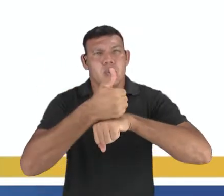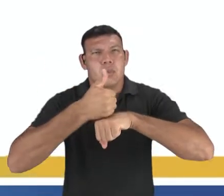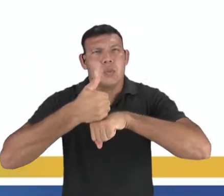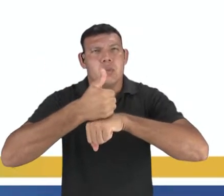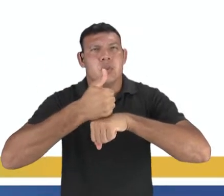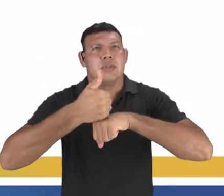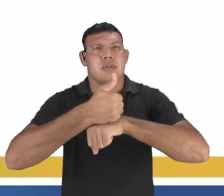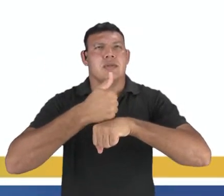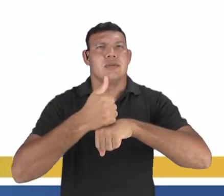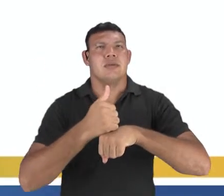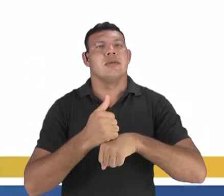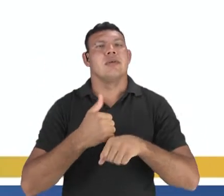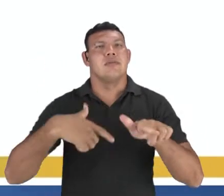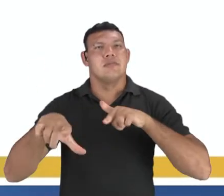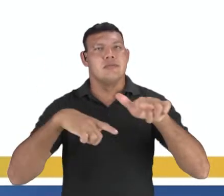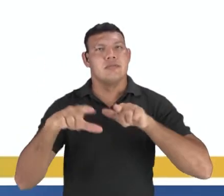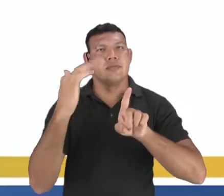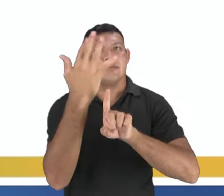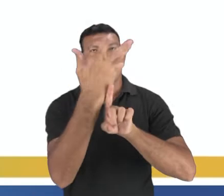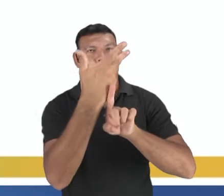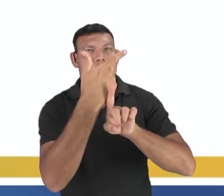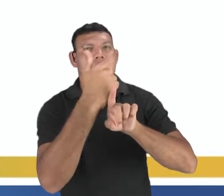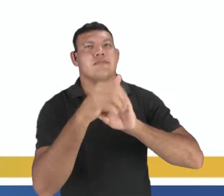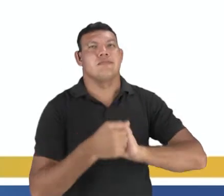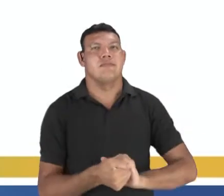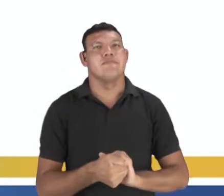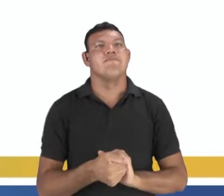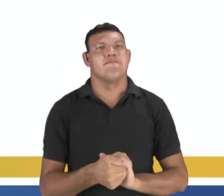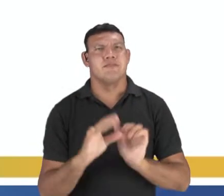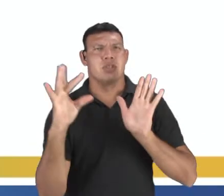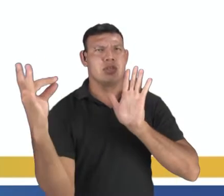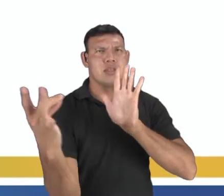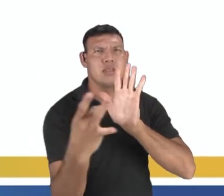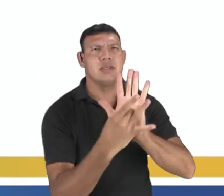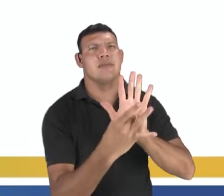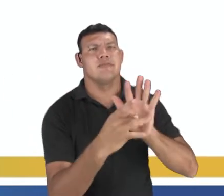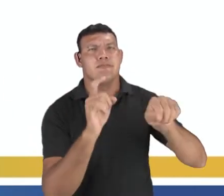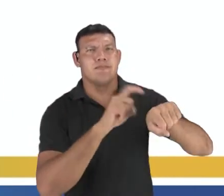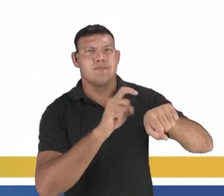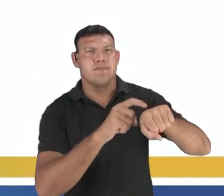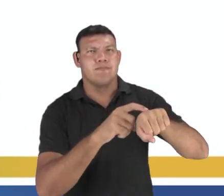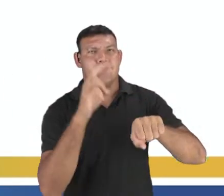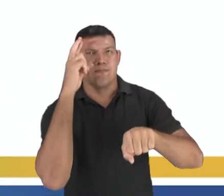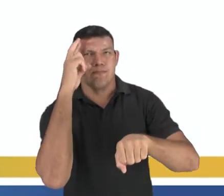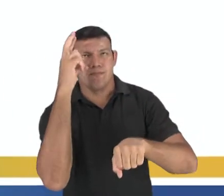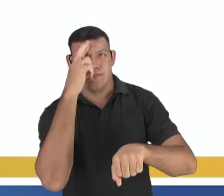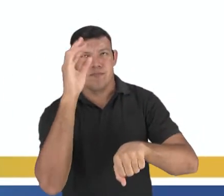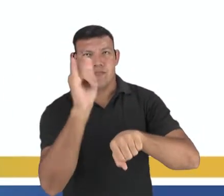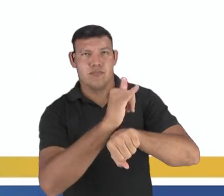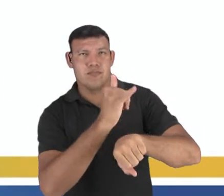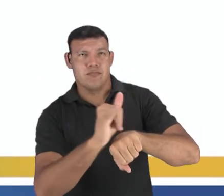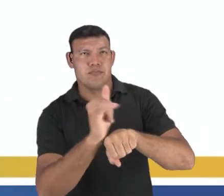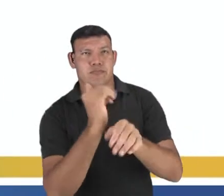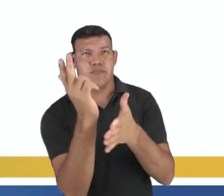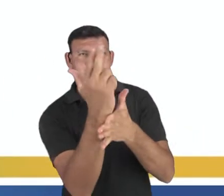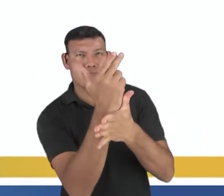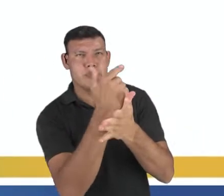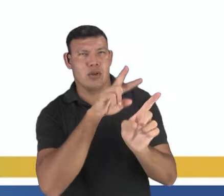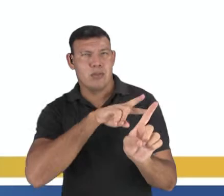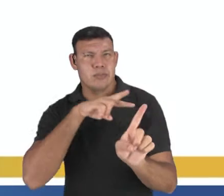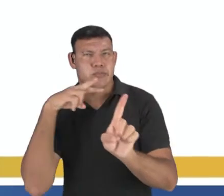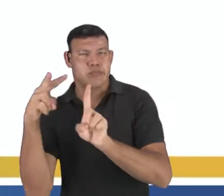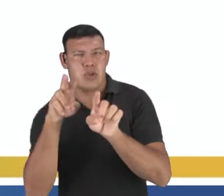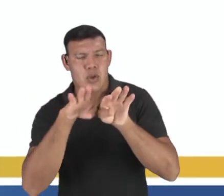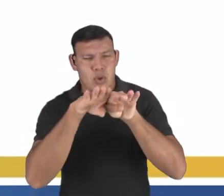momento histórico a técnica de desenho de perspectiva linear. O uso da perspectiva aérea, que estuda a